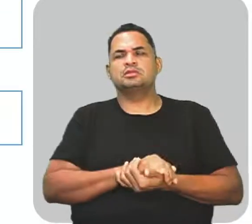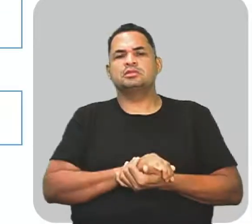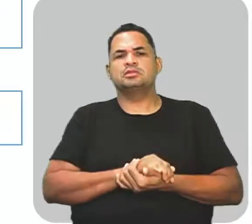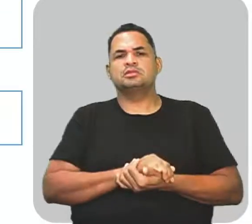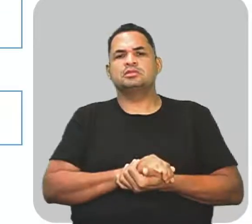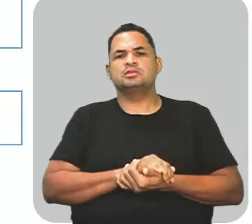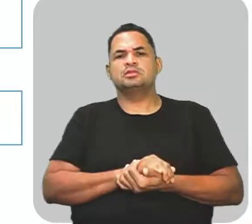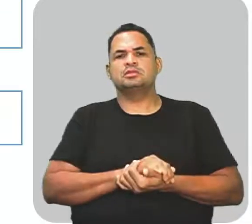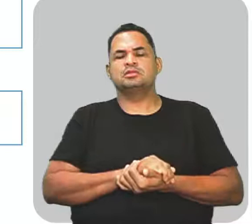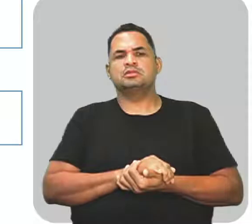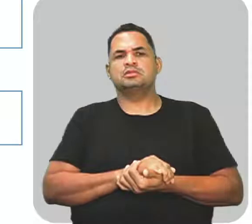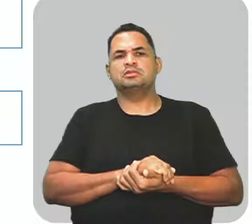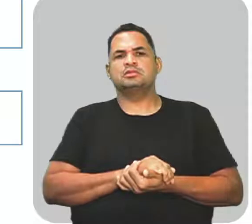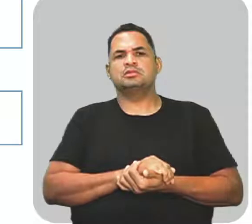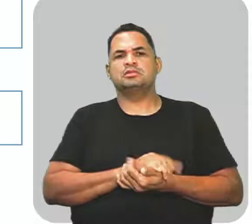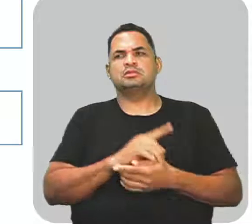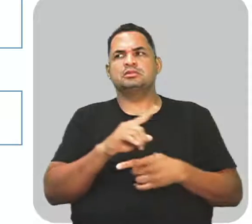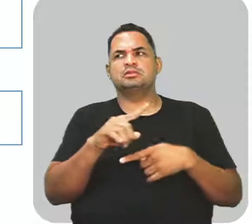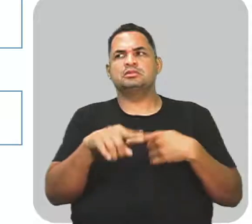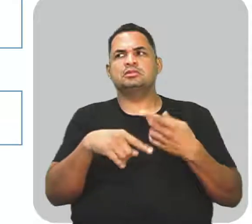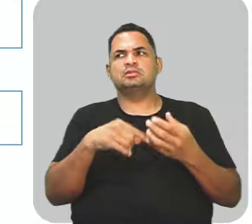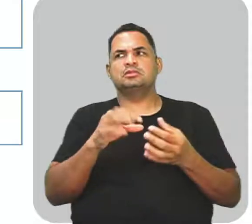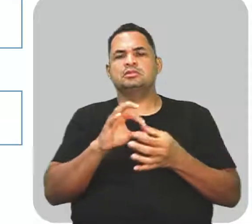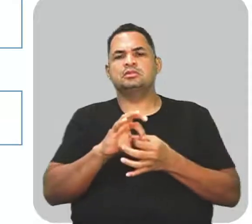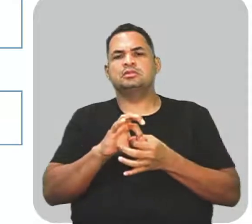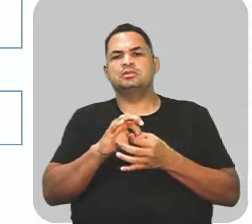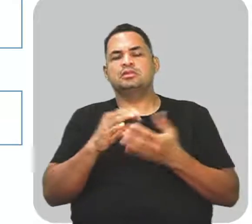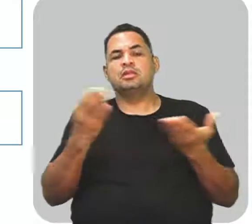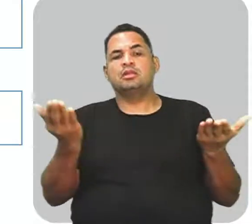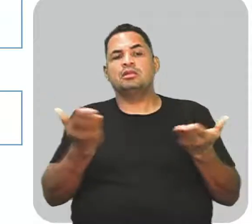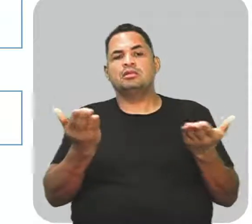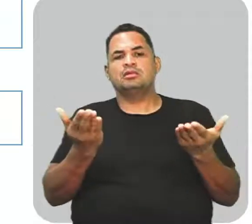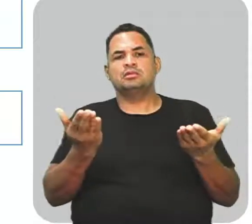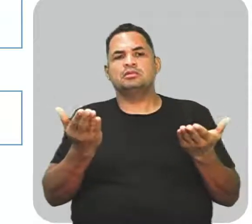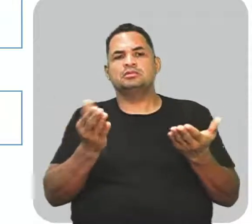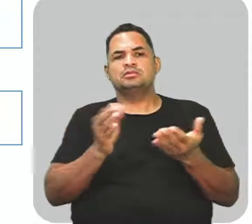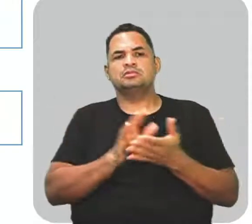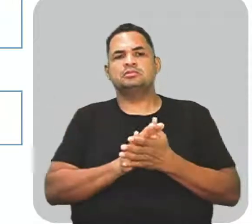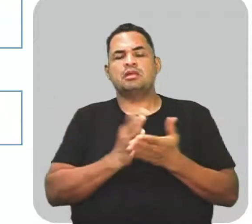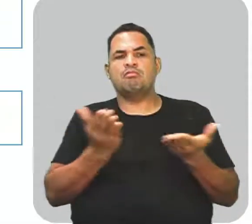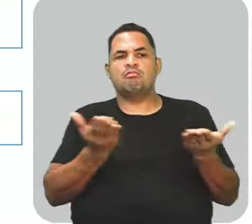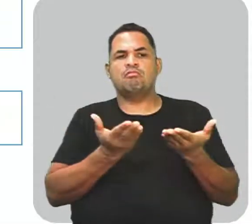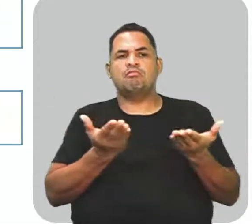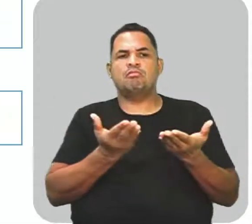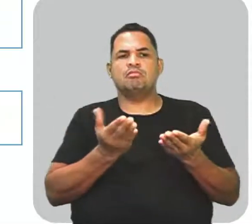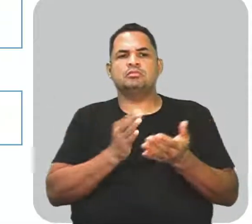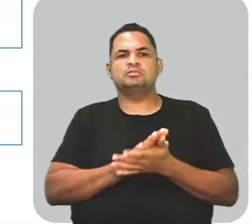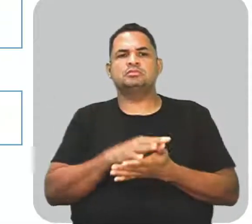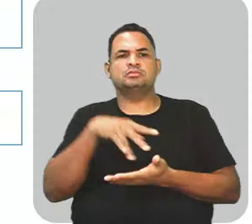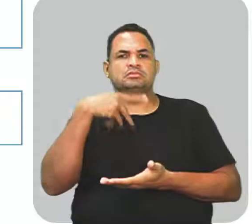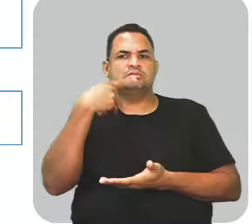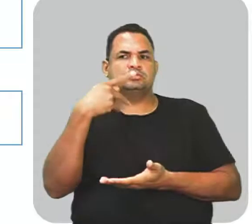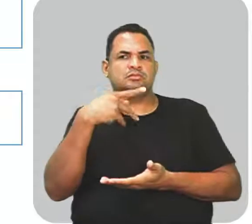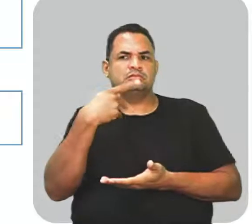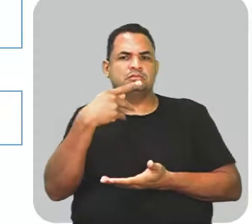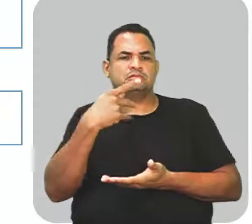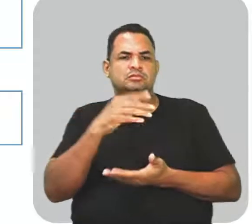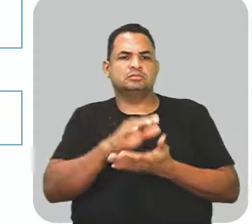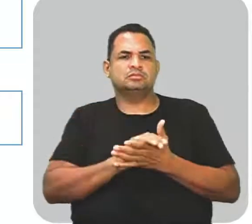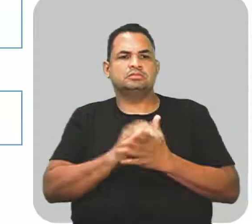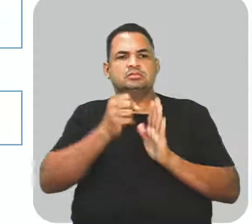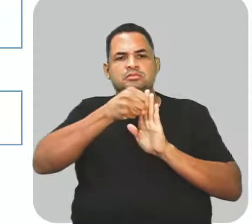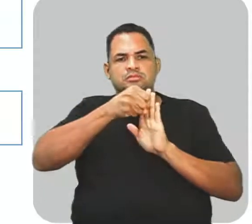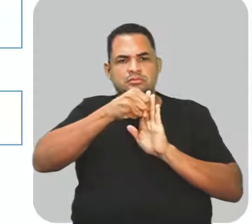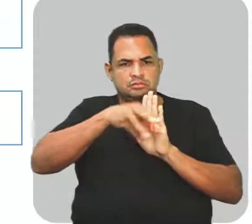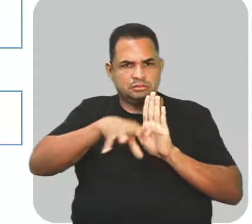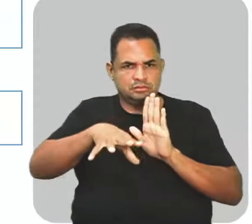que nós vamos deixar, né, aqui agora, este momento para falar sobre as figuras de